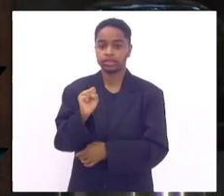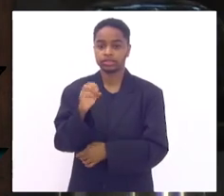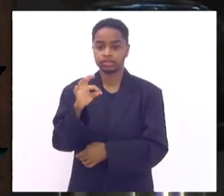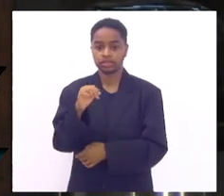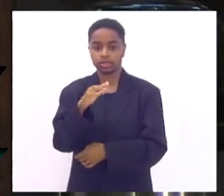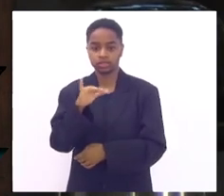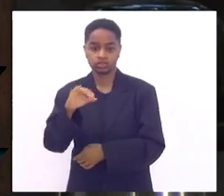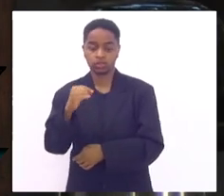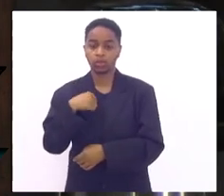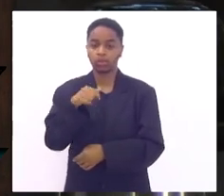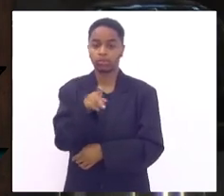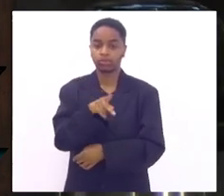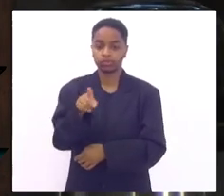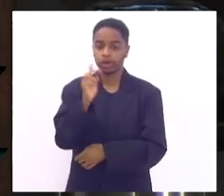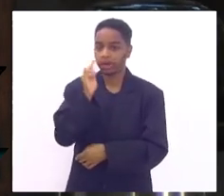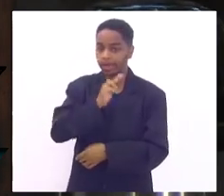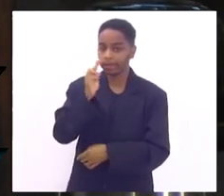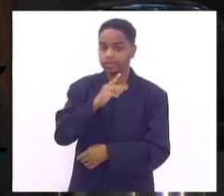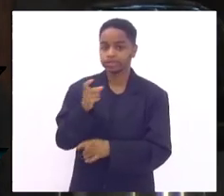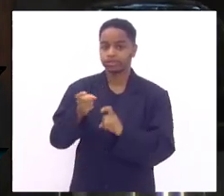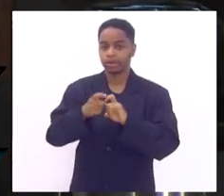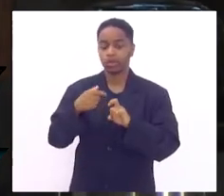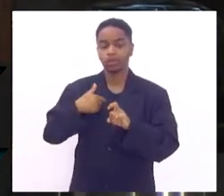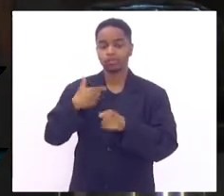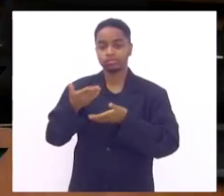de emergência médica então eu lido com isso todos os dias